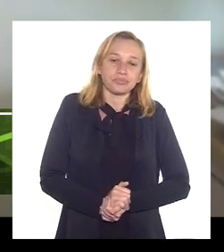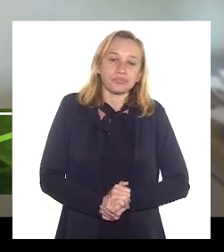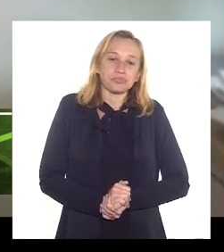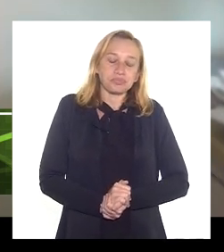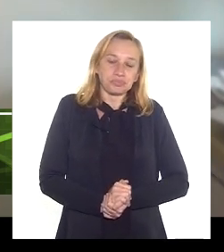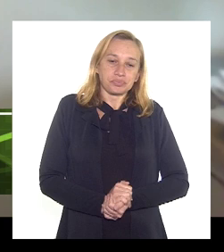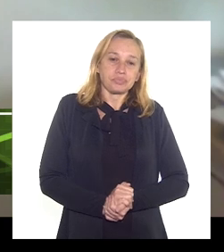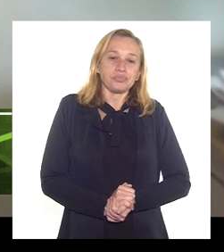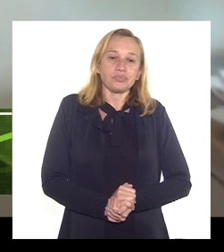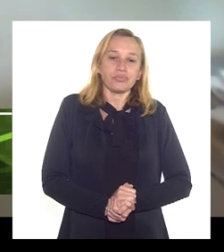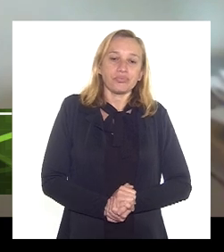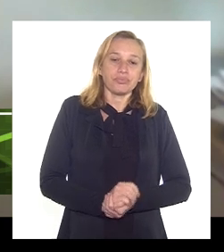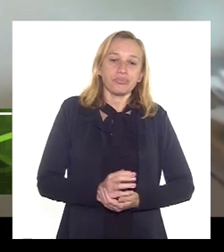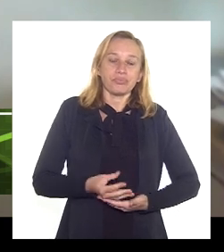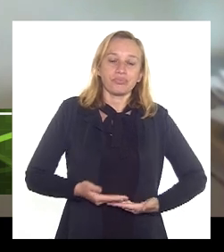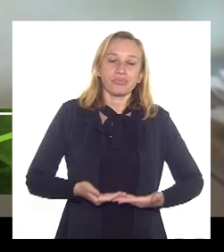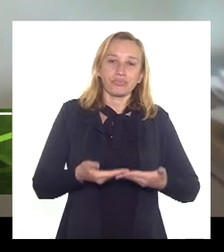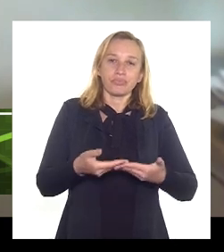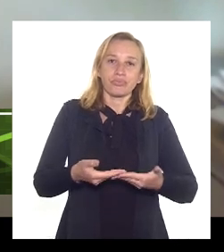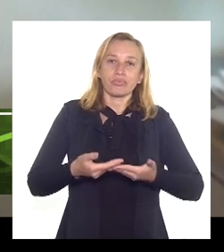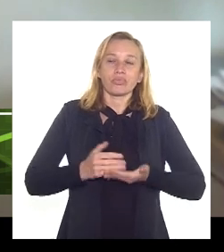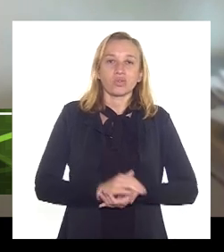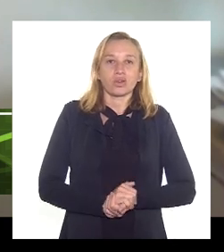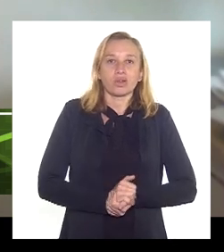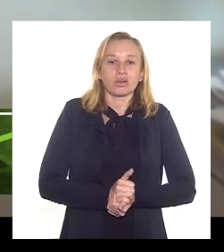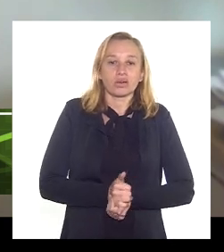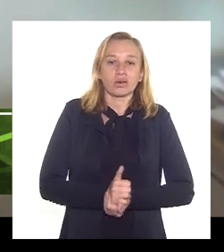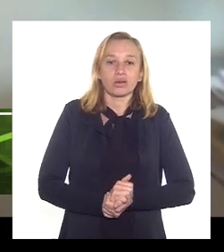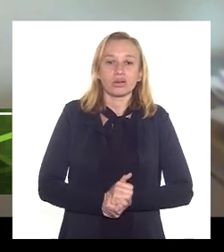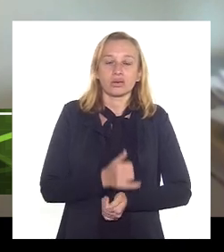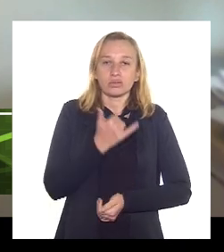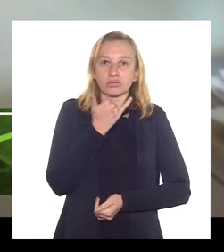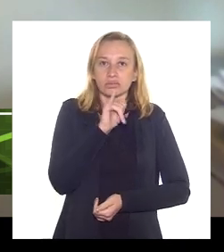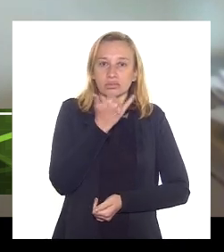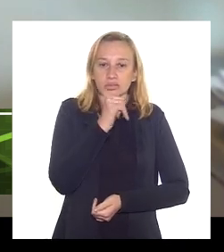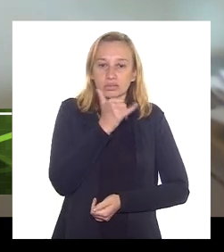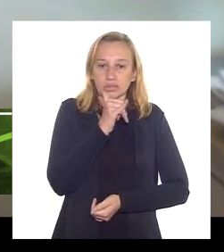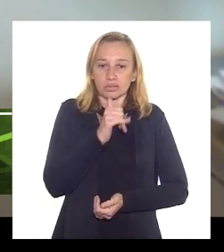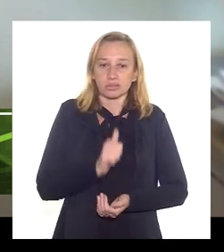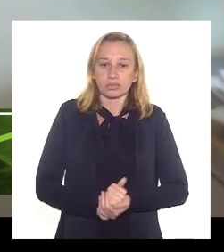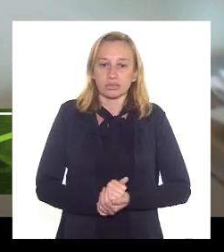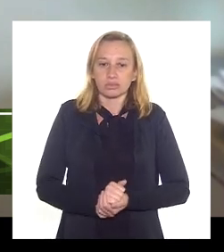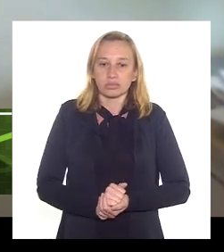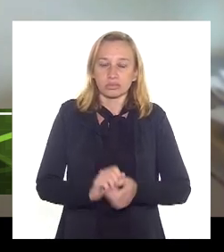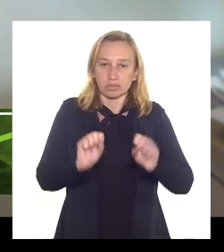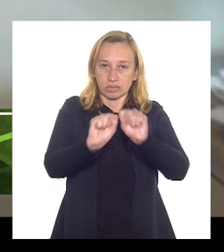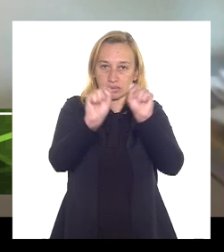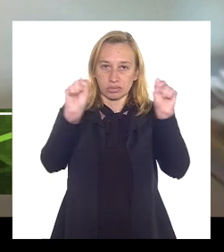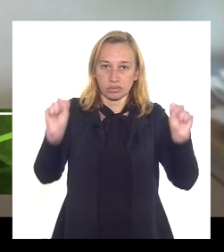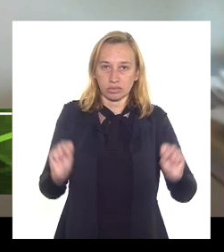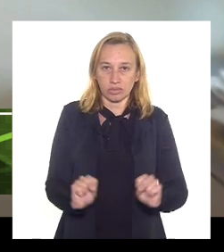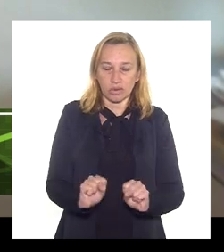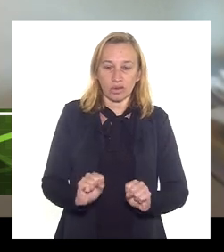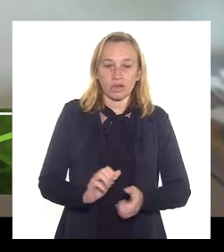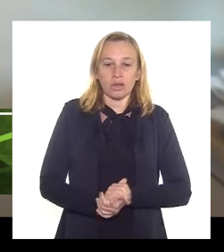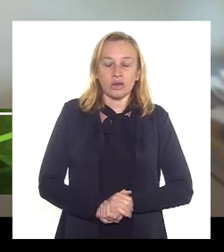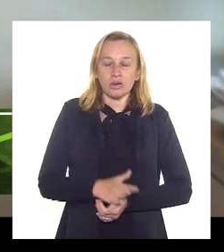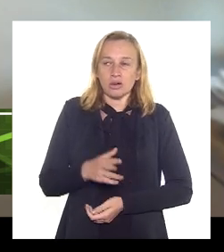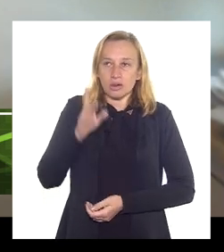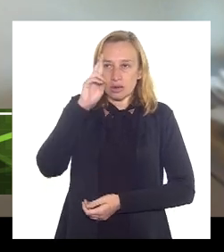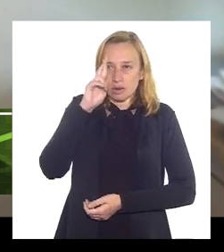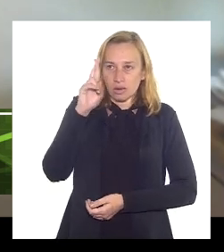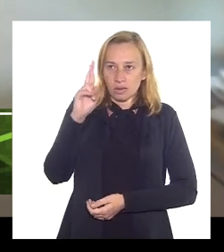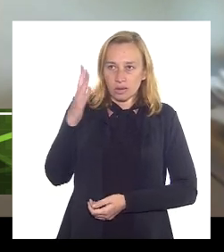para fornecimento de energia ao sistema. O senhor sabe me